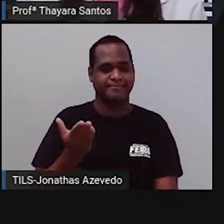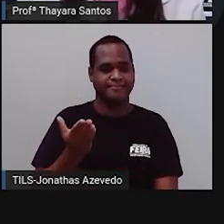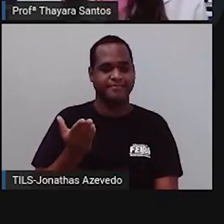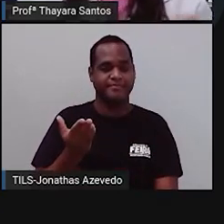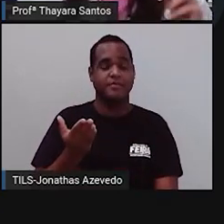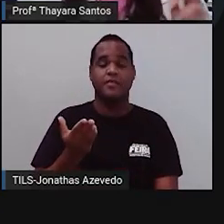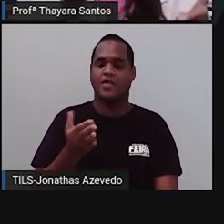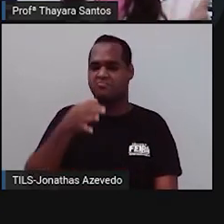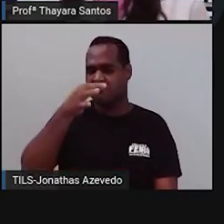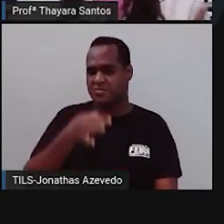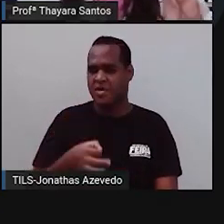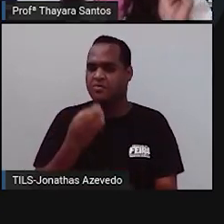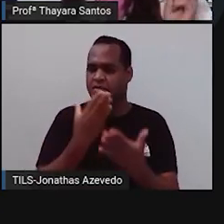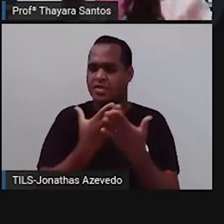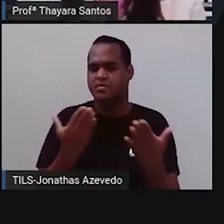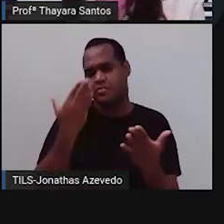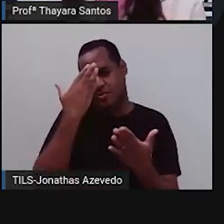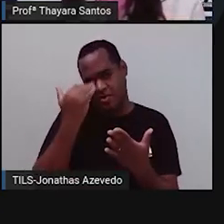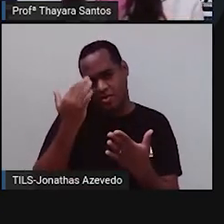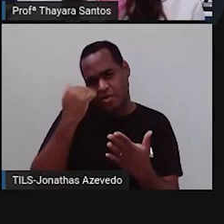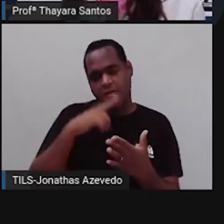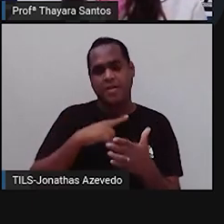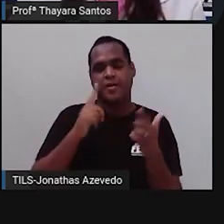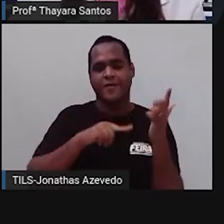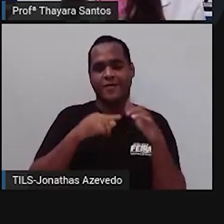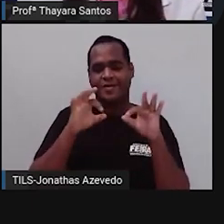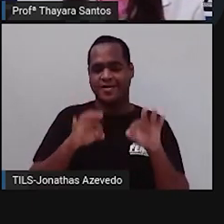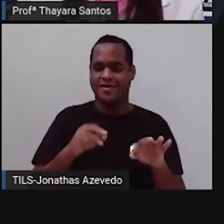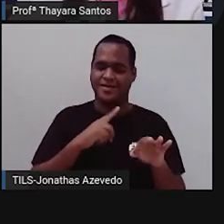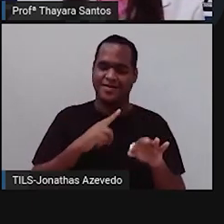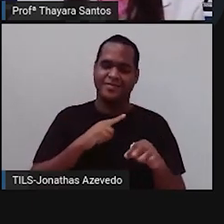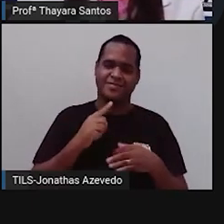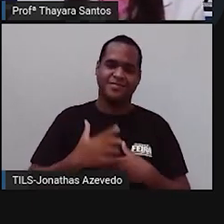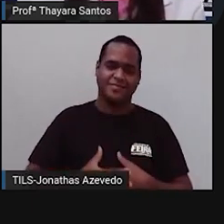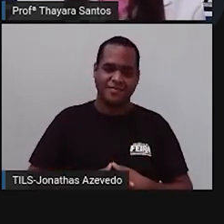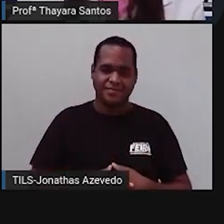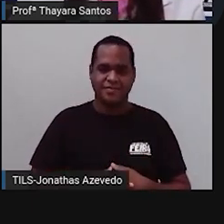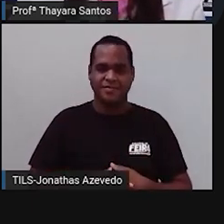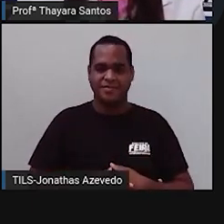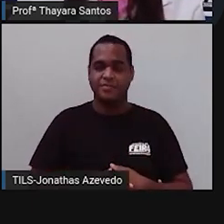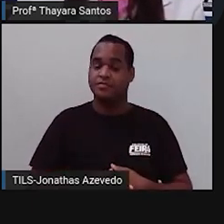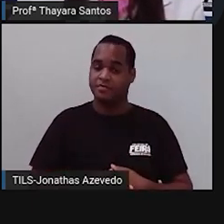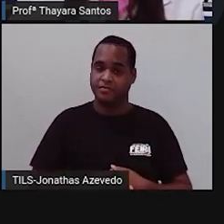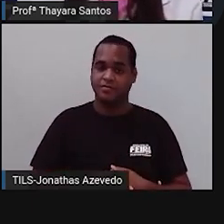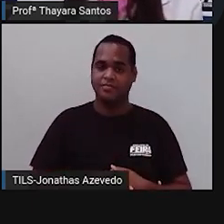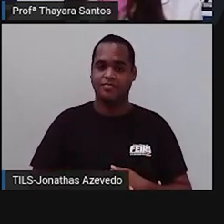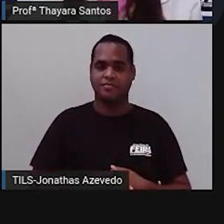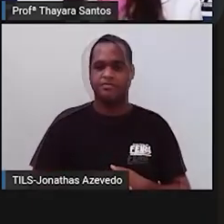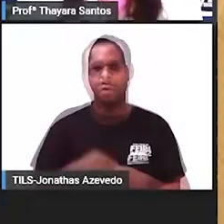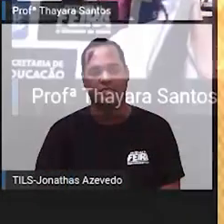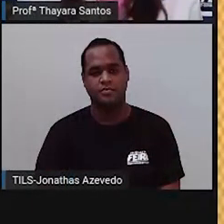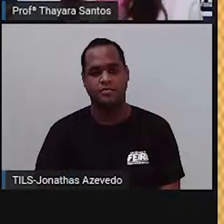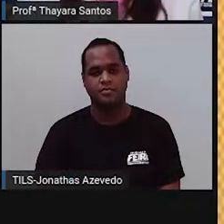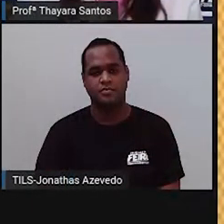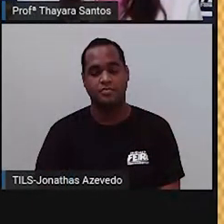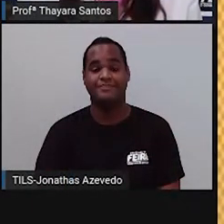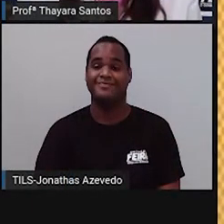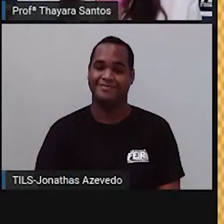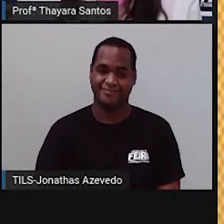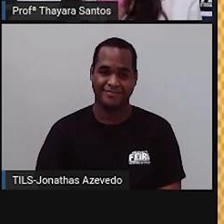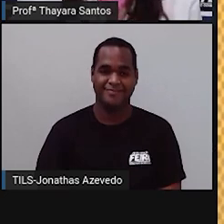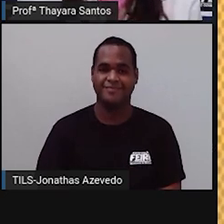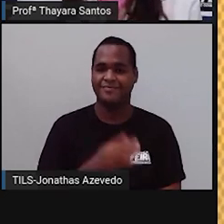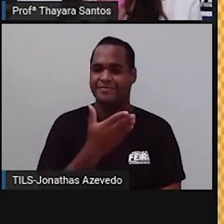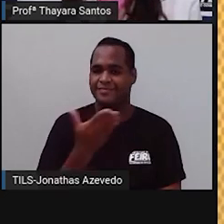Mas eu tenho certeza que vocês aí do outro lado vão conseguir acertar tudo, né? Então, vamos lá. Vou fechar. Então,